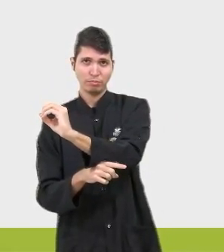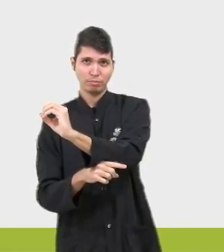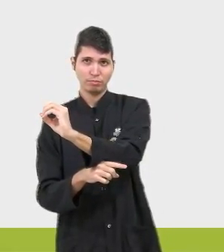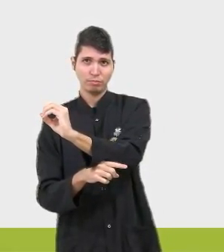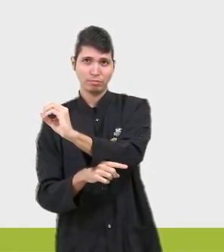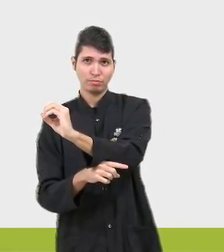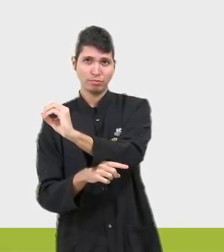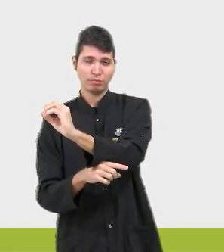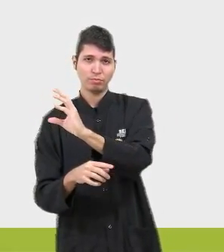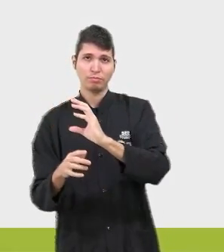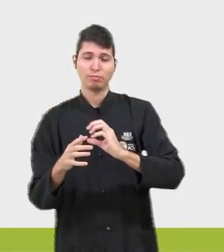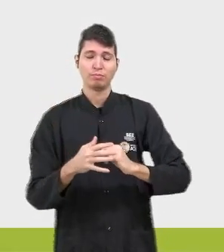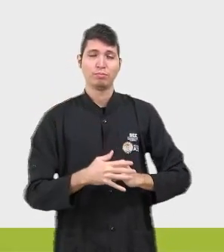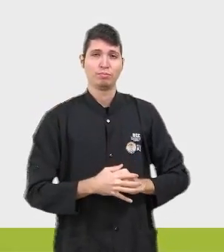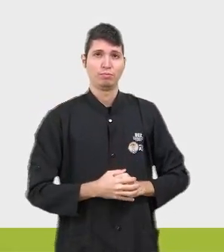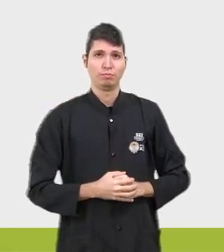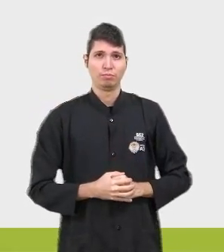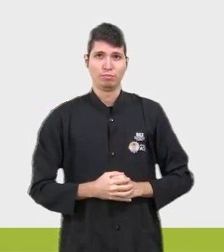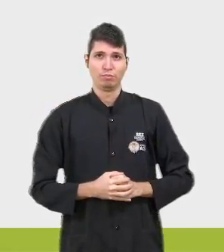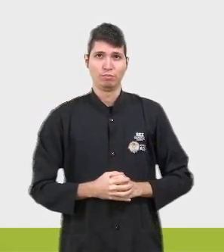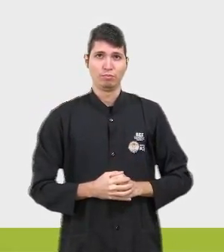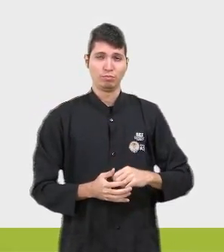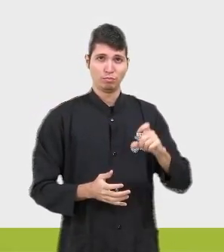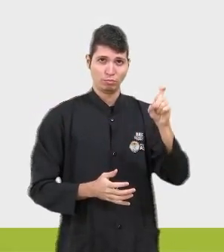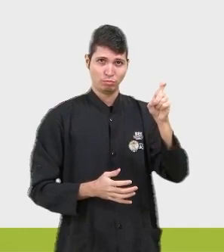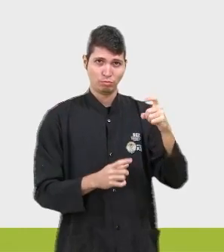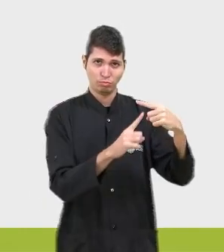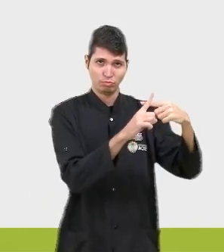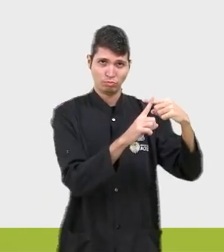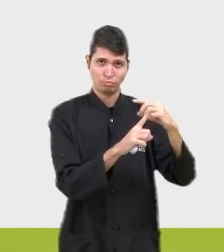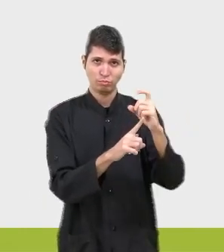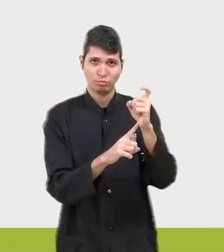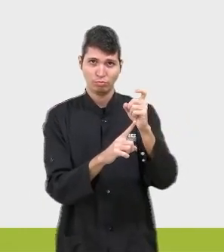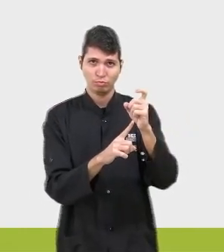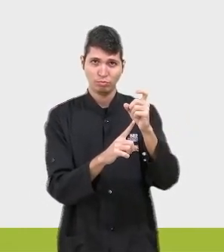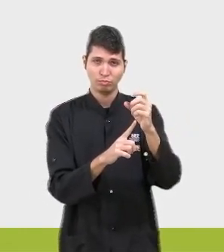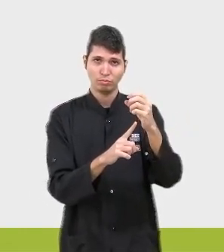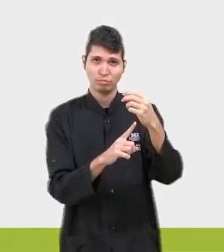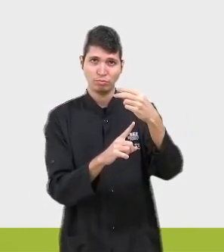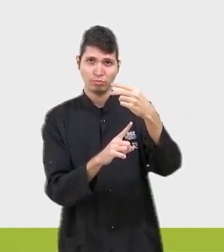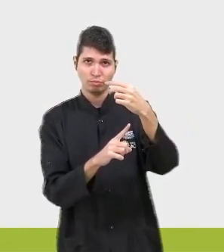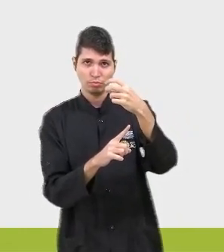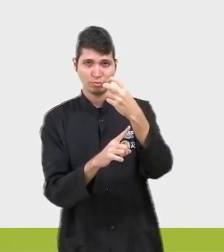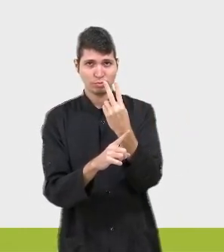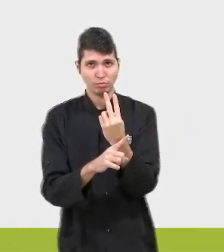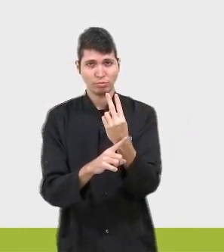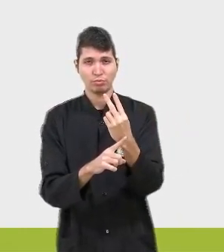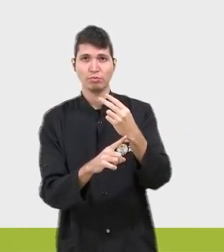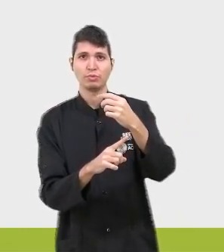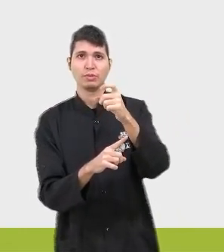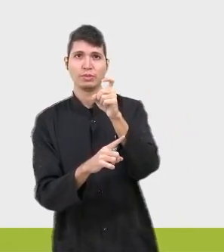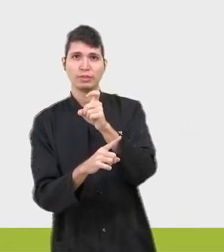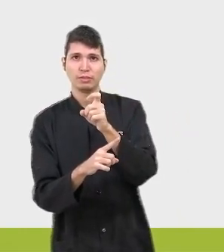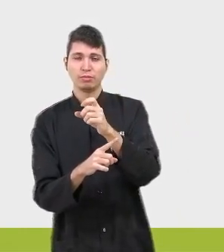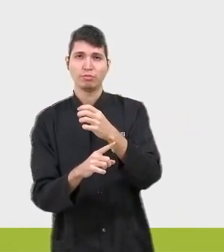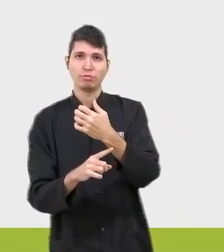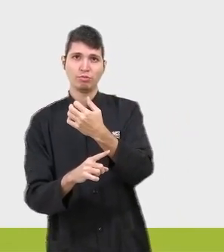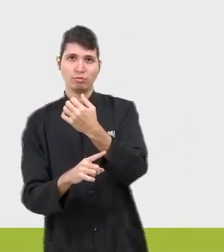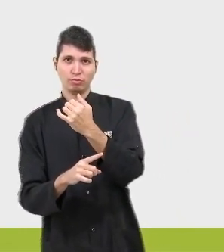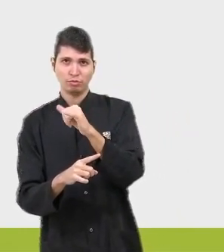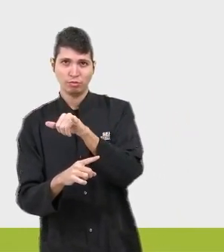aí eu vou obter o quê, ó, X mais X, 2X, Y mais Y, 2Y, que é igual a